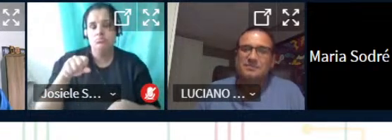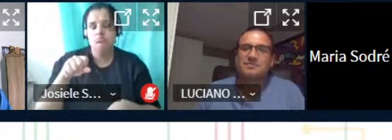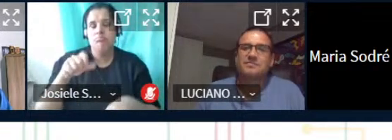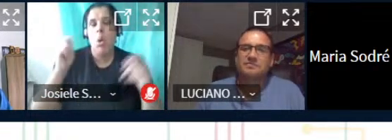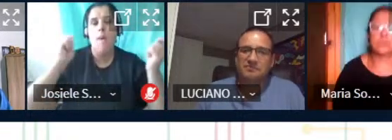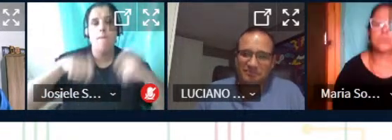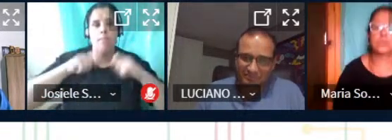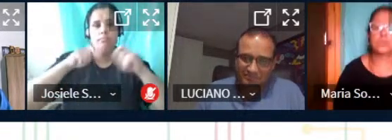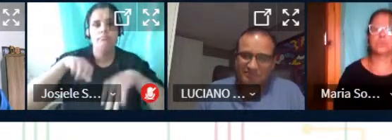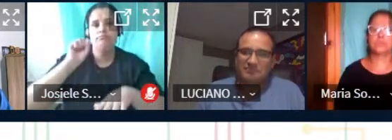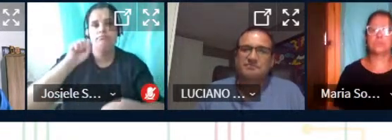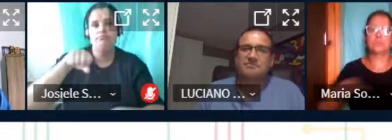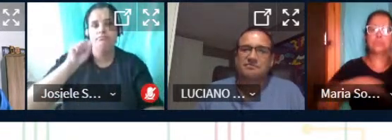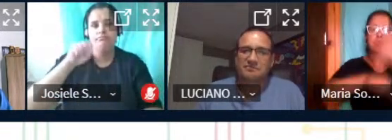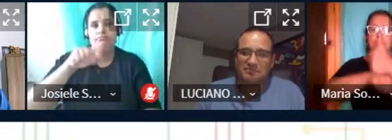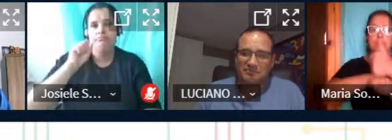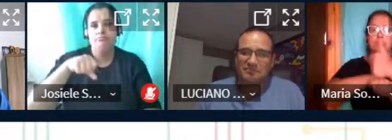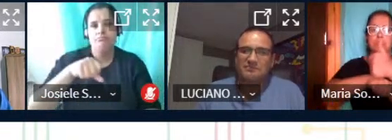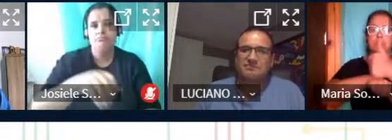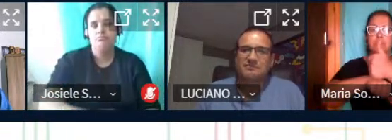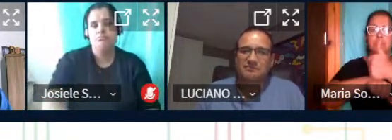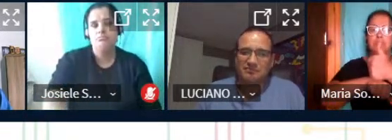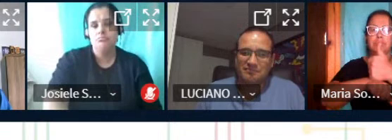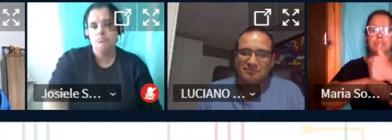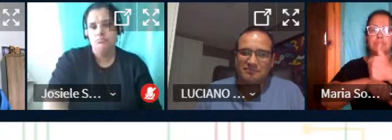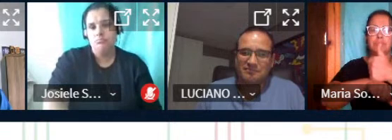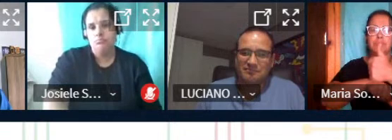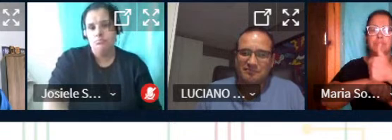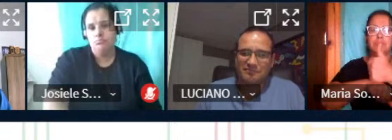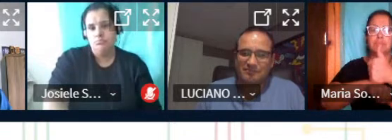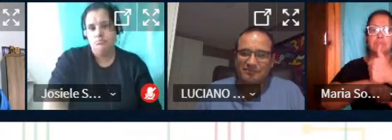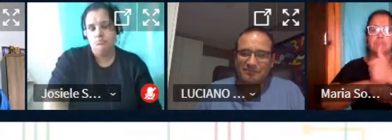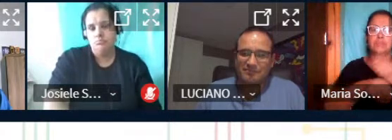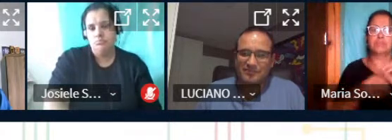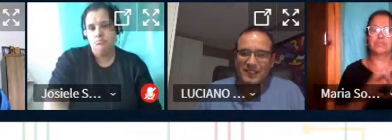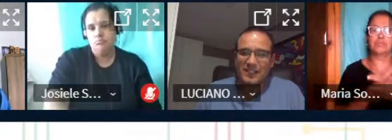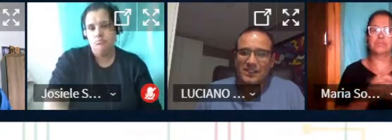possibilidades inúmeras possibilidades bem como tu dizes agora